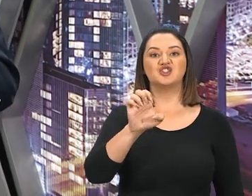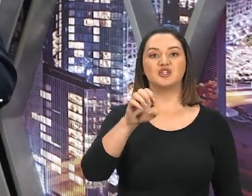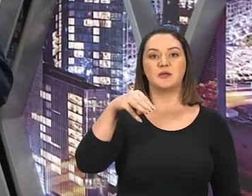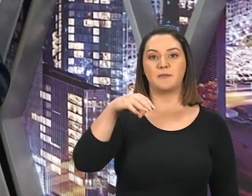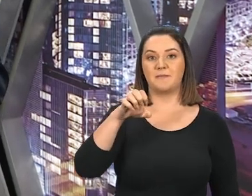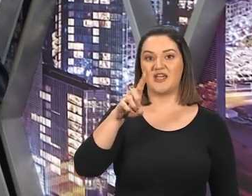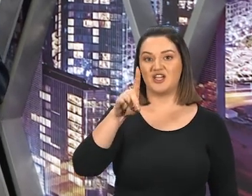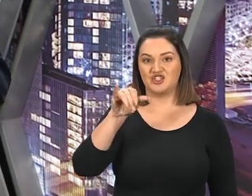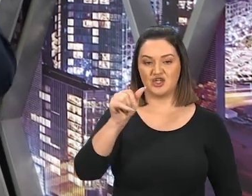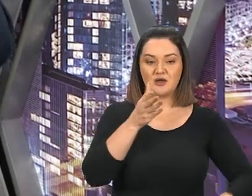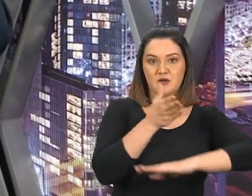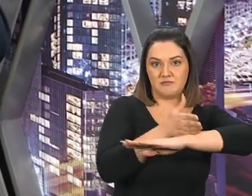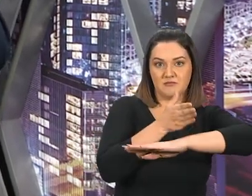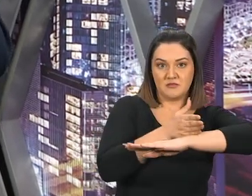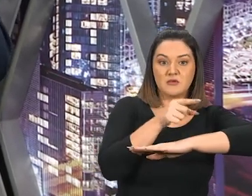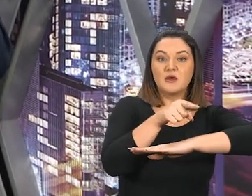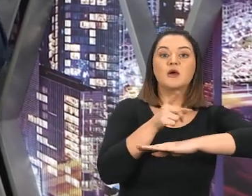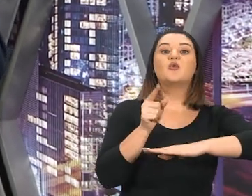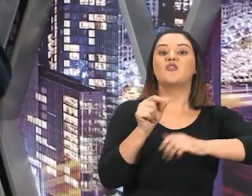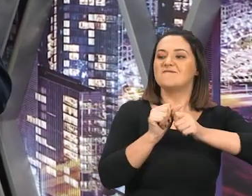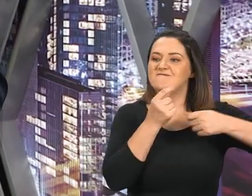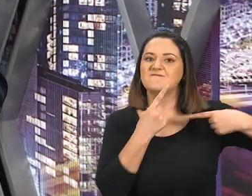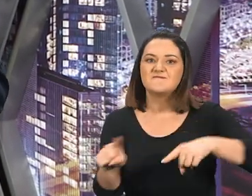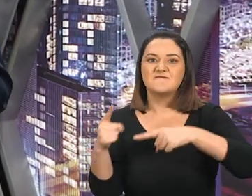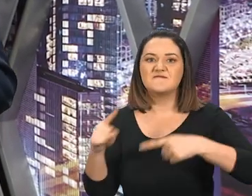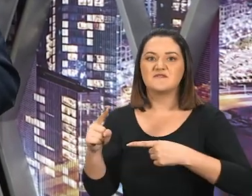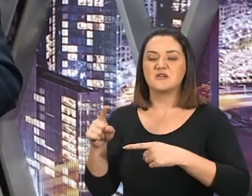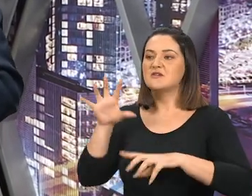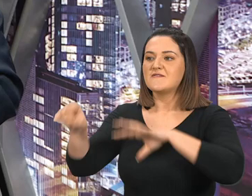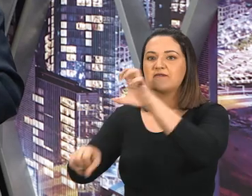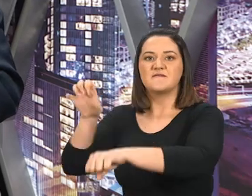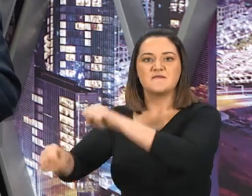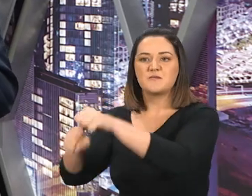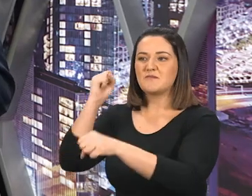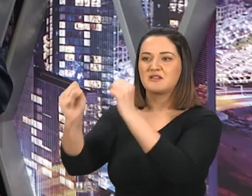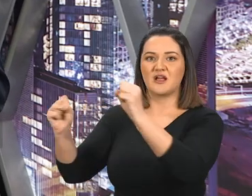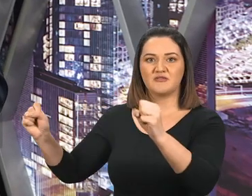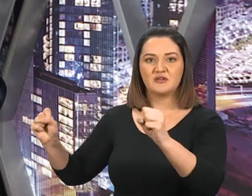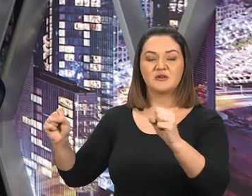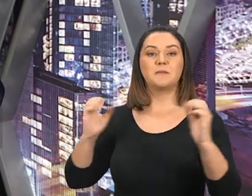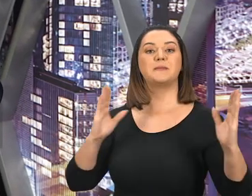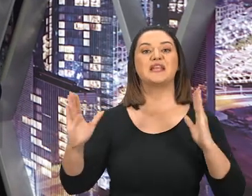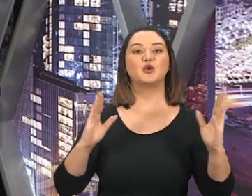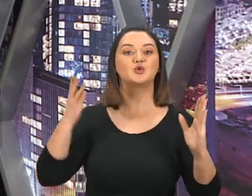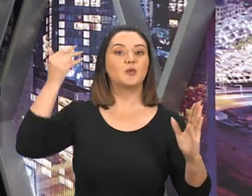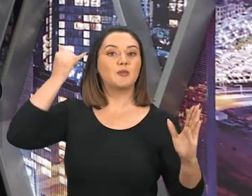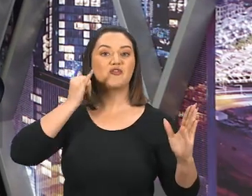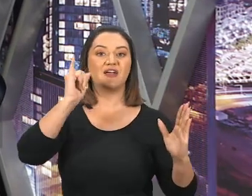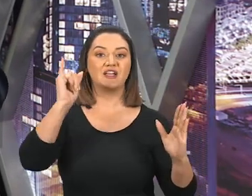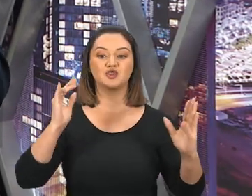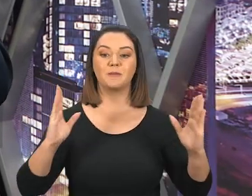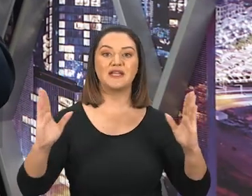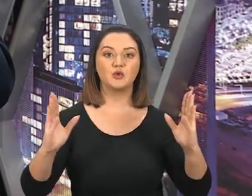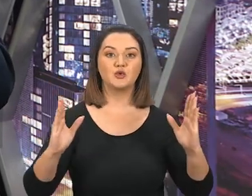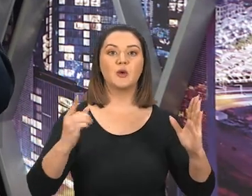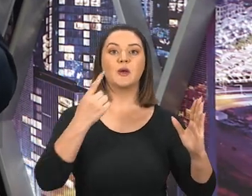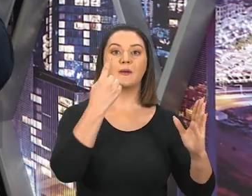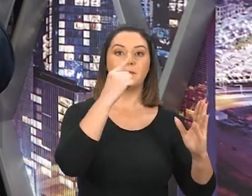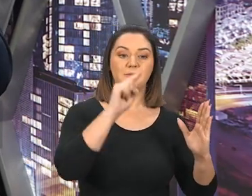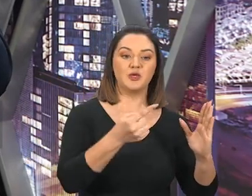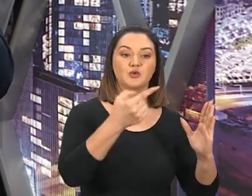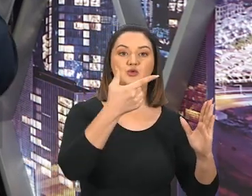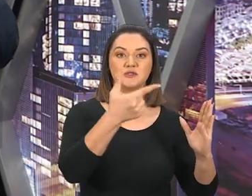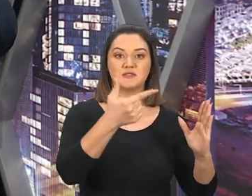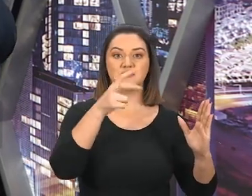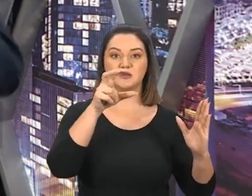meses, 42 meses proféticos, São 1260 dias, E 1260 dias